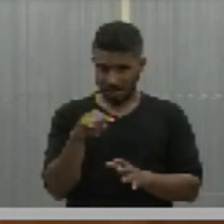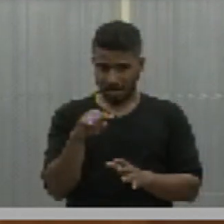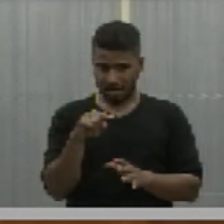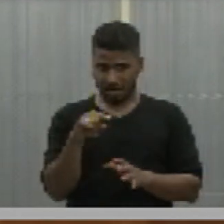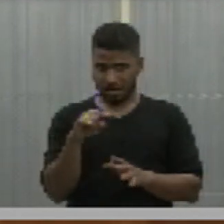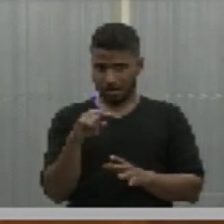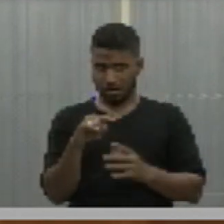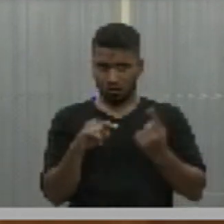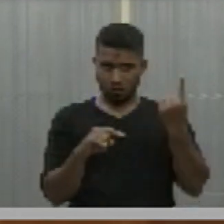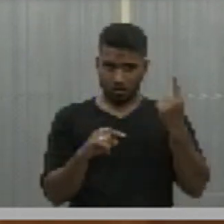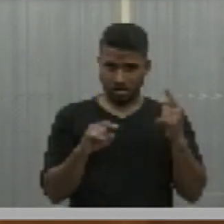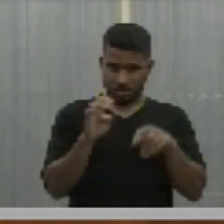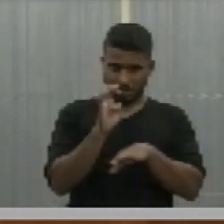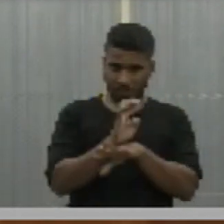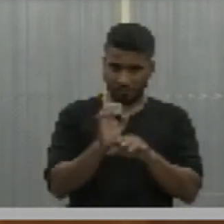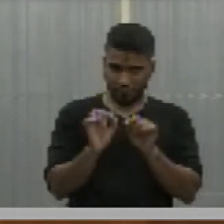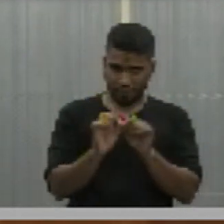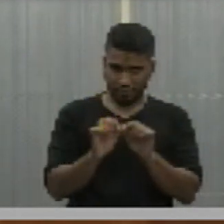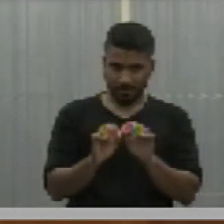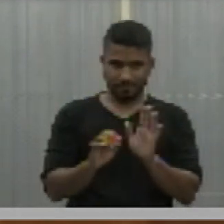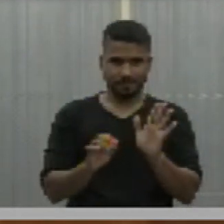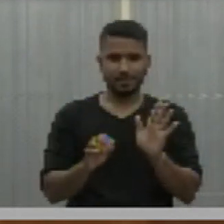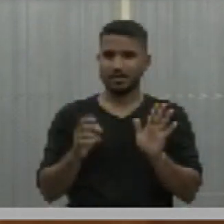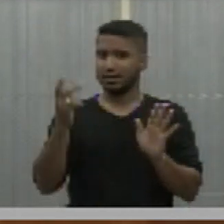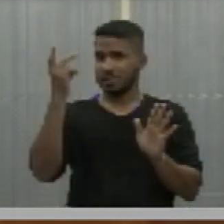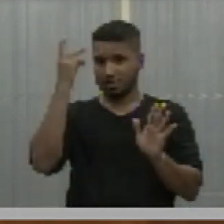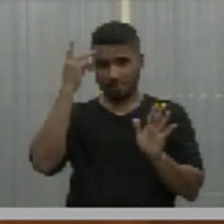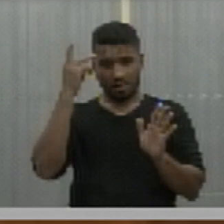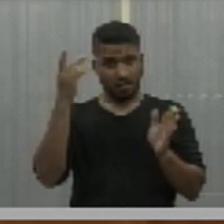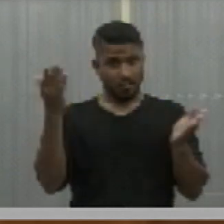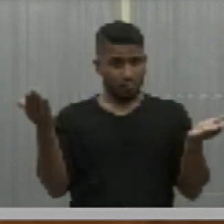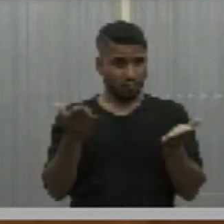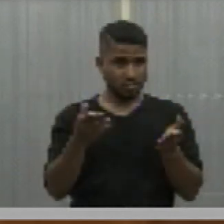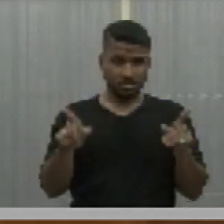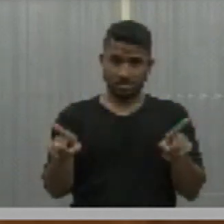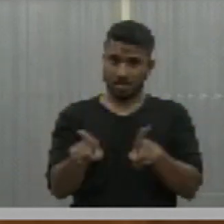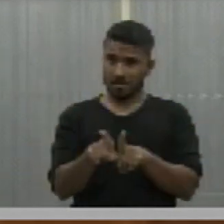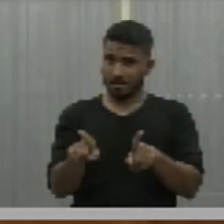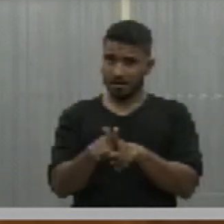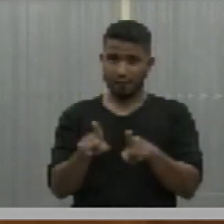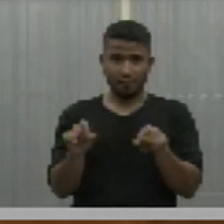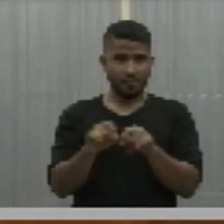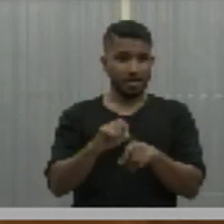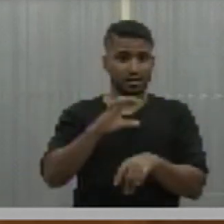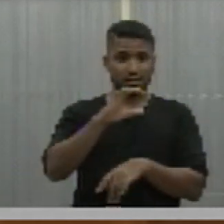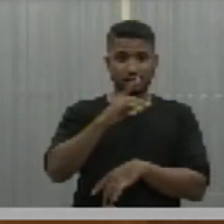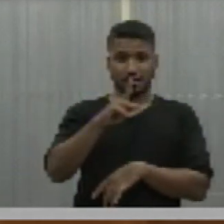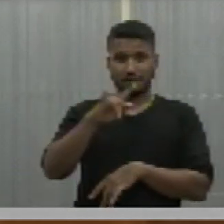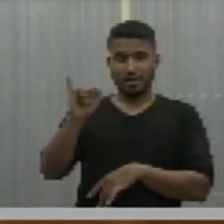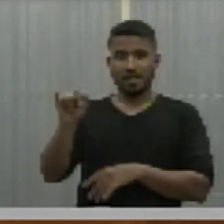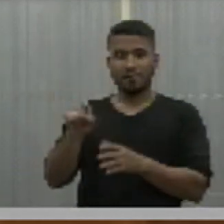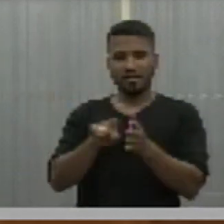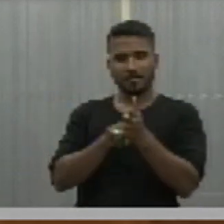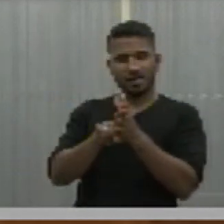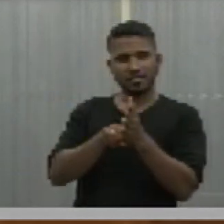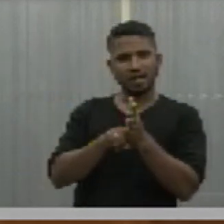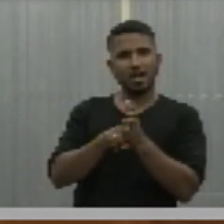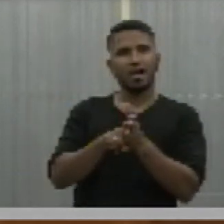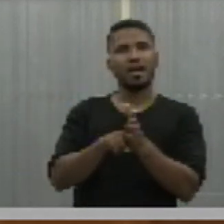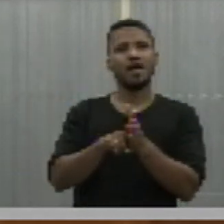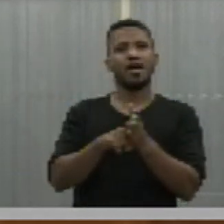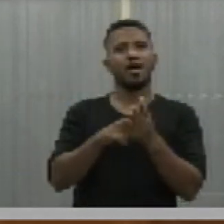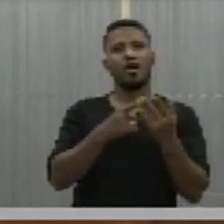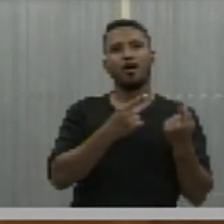Estado, de um Estado. O Estado de São Paulo no exato momento faz uma CPI para investigar também